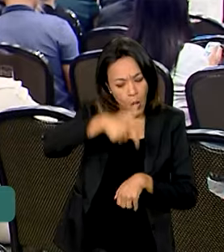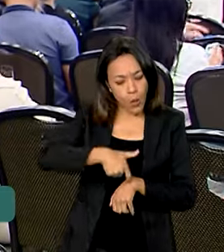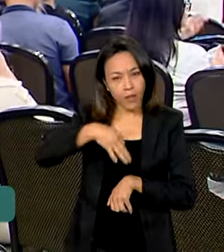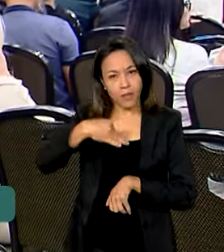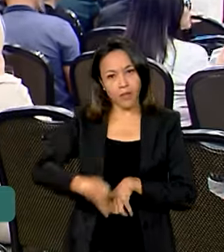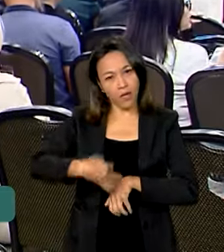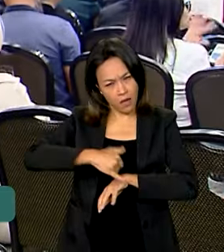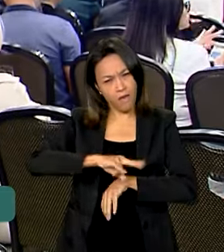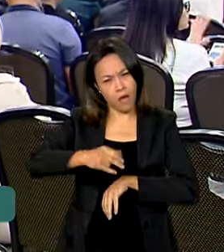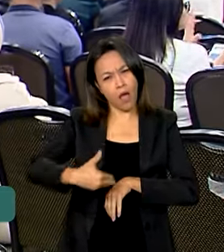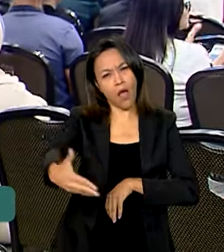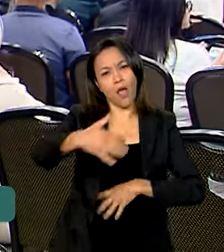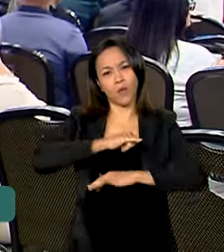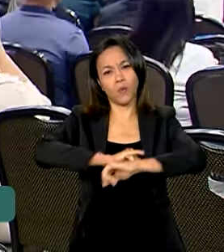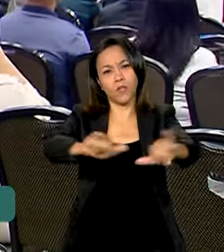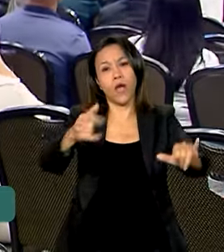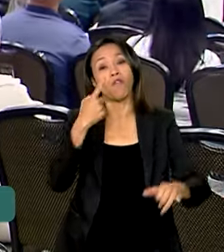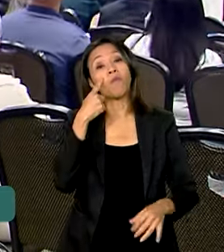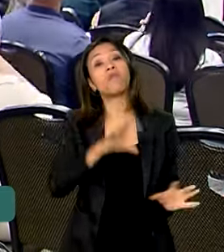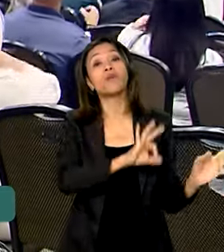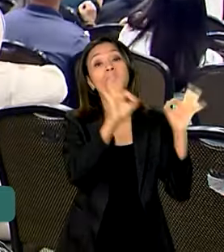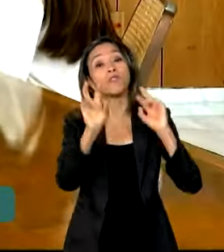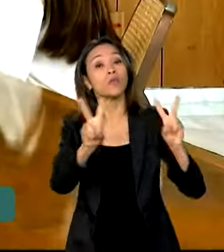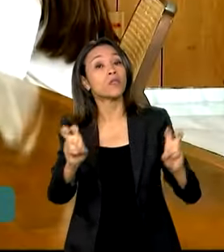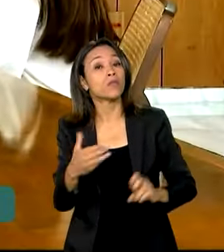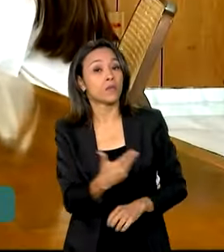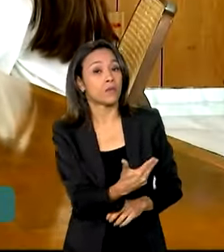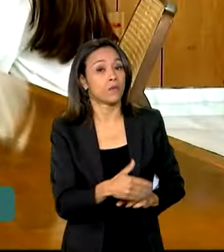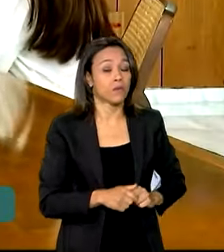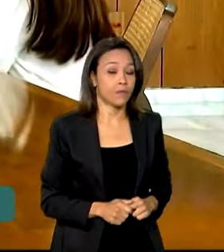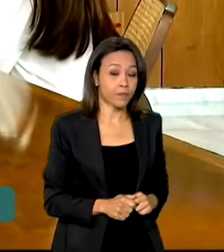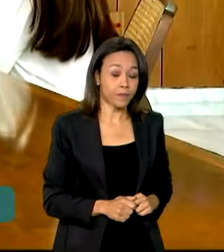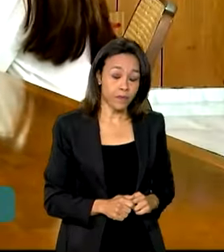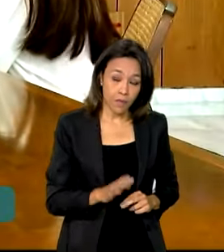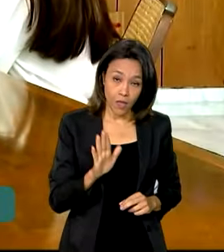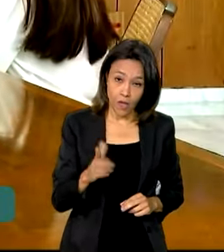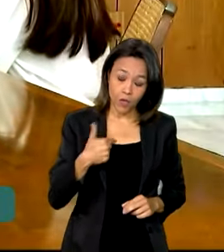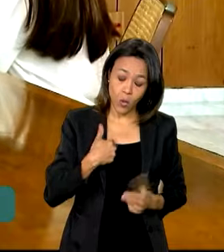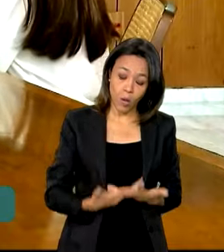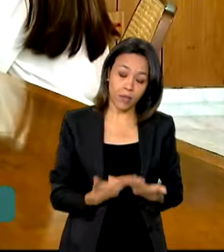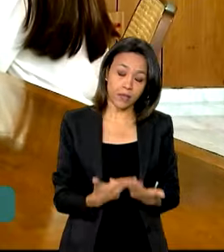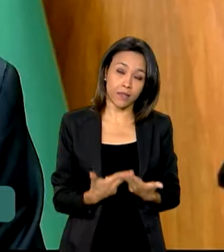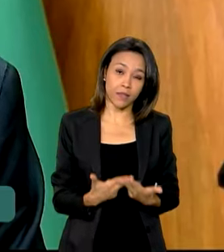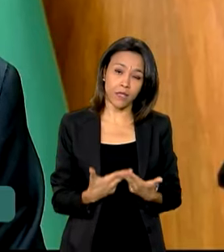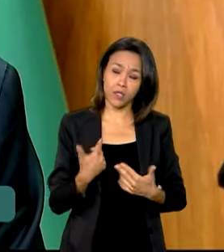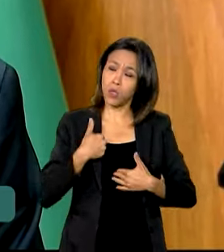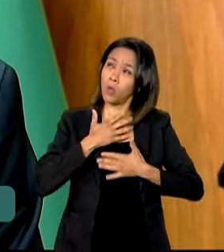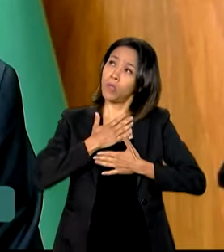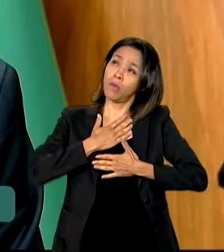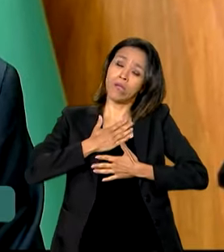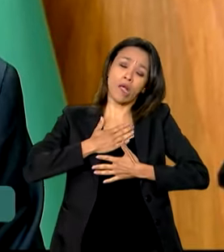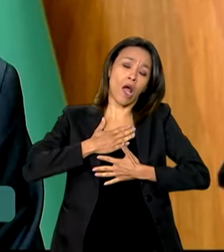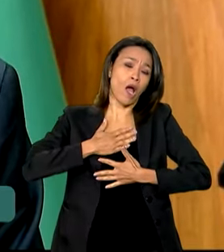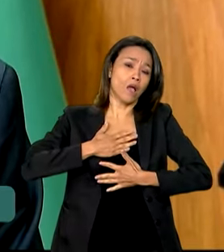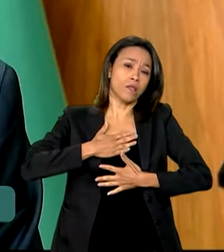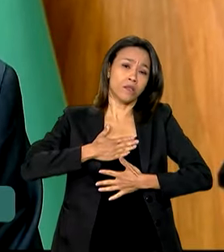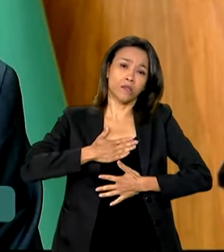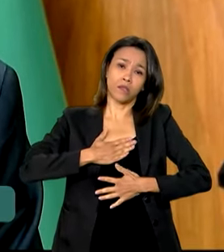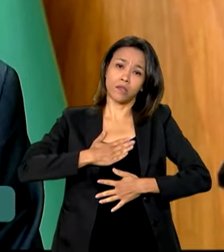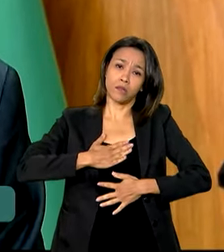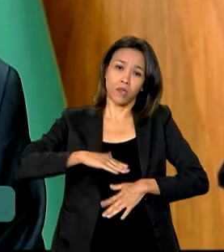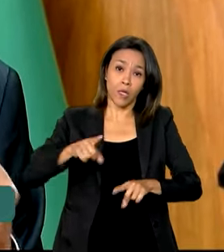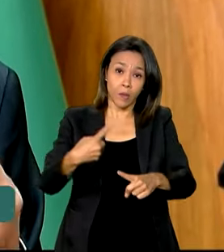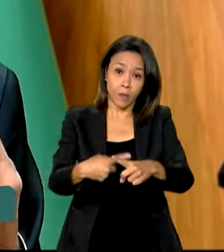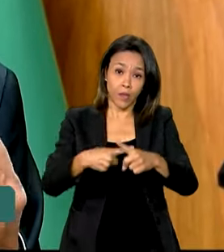Vamos ver o que o presidente disse sobre isso. Eu estou com muita paciência, com muita tranquilidade, porque eu